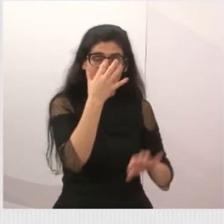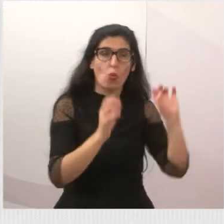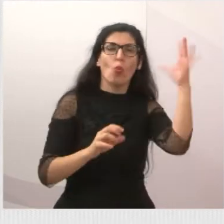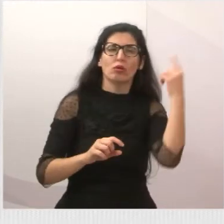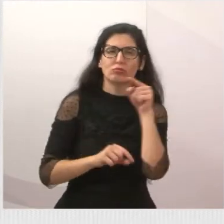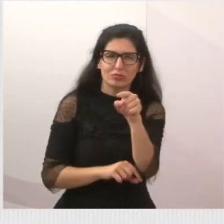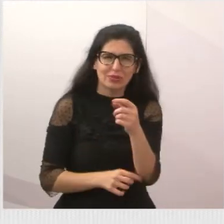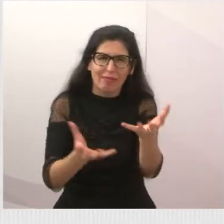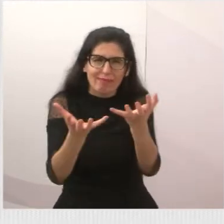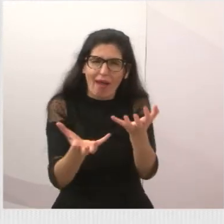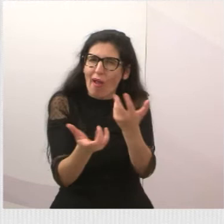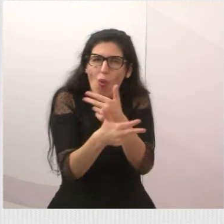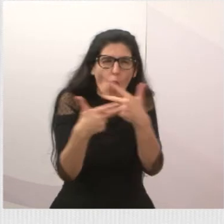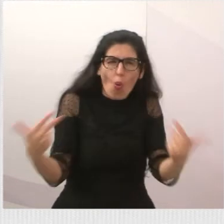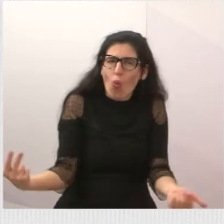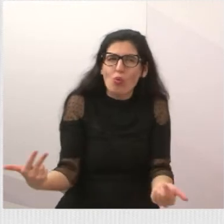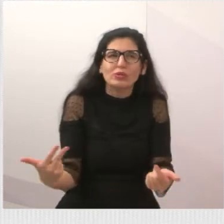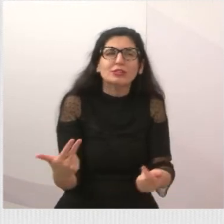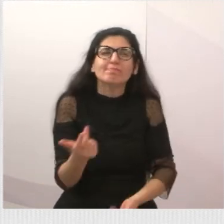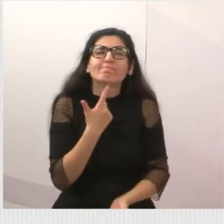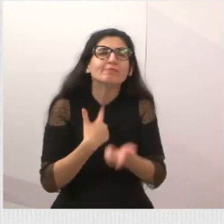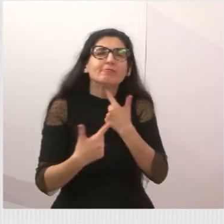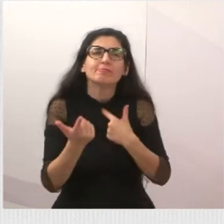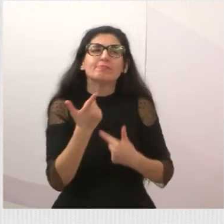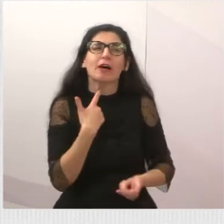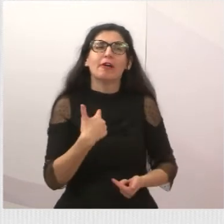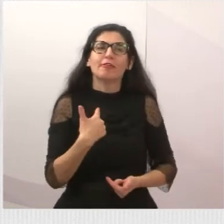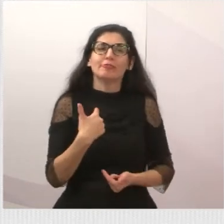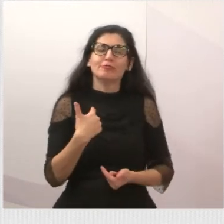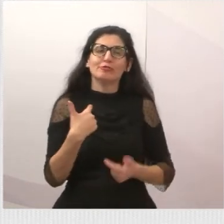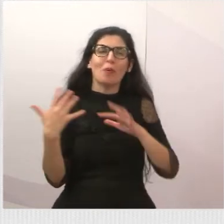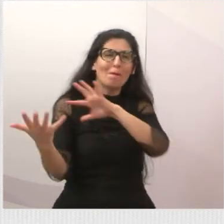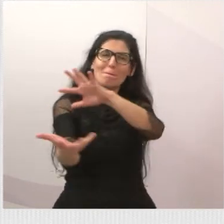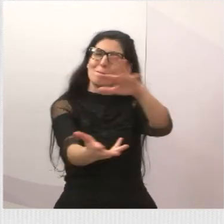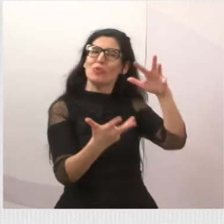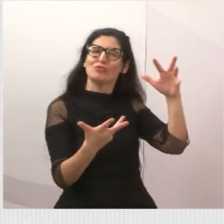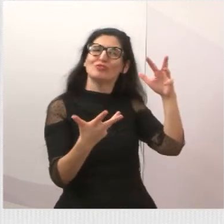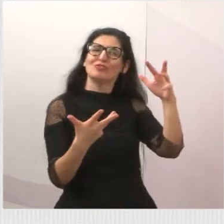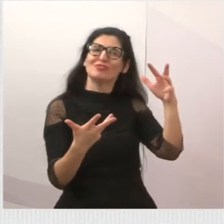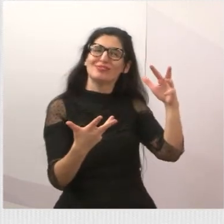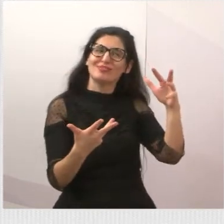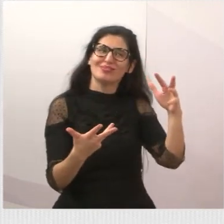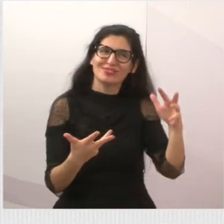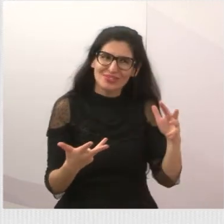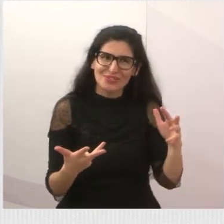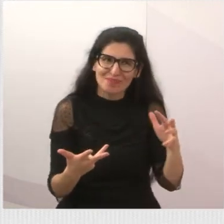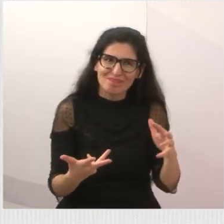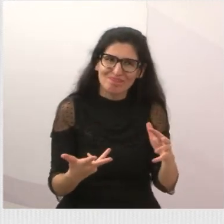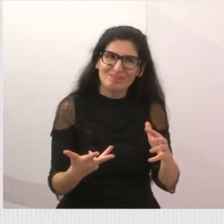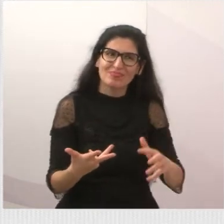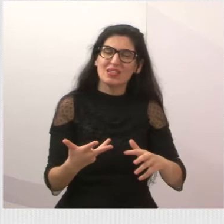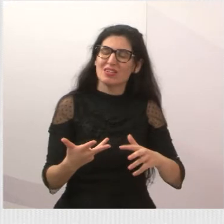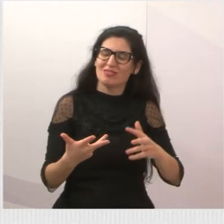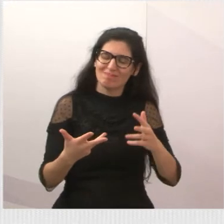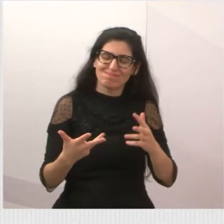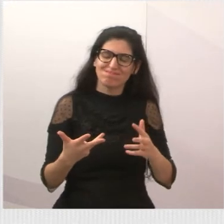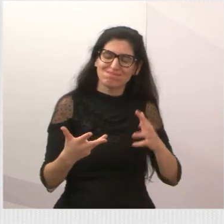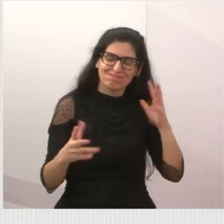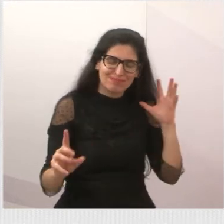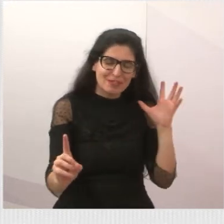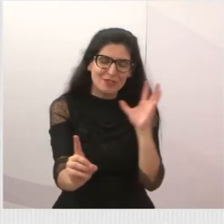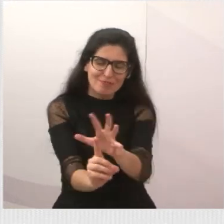Quando você quer alguma coisa, todo o universo conspira para que você realize o seu desejo. Paulo Coelho. Próximo.